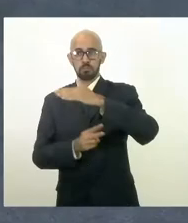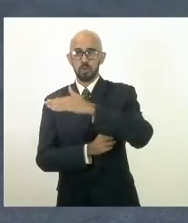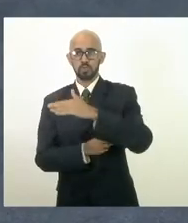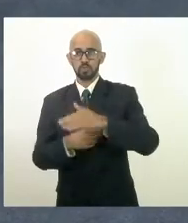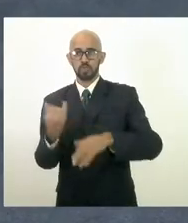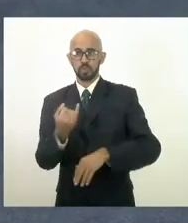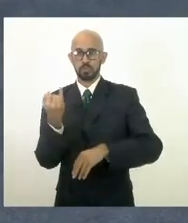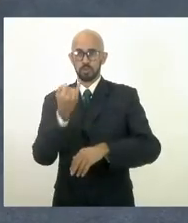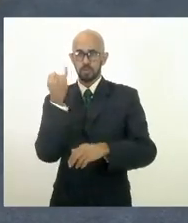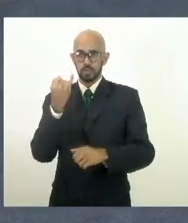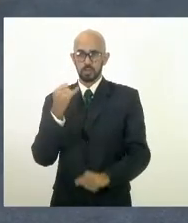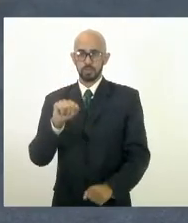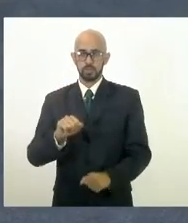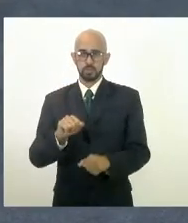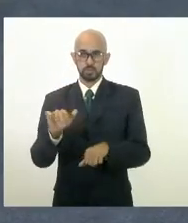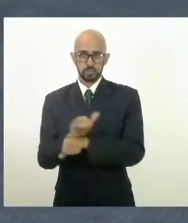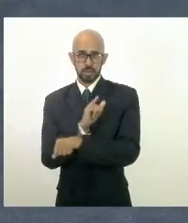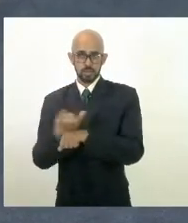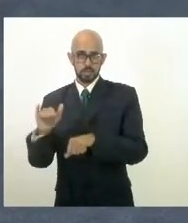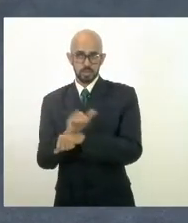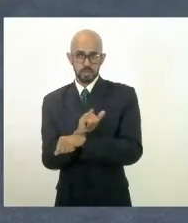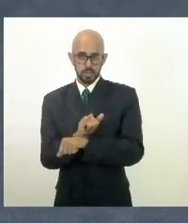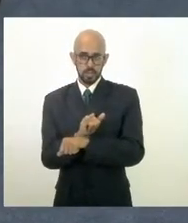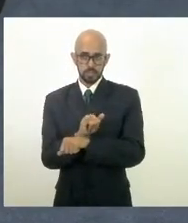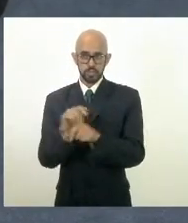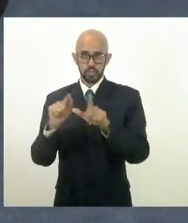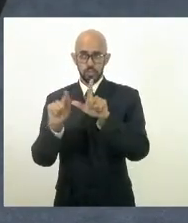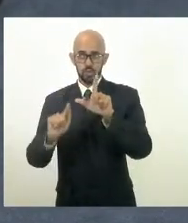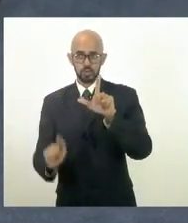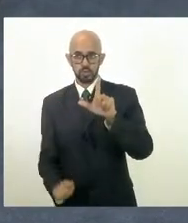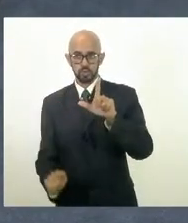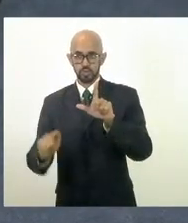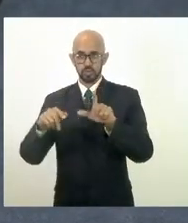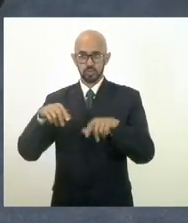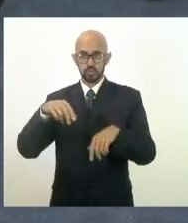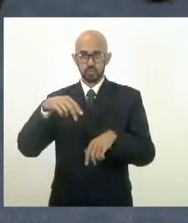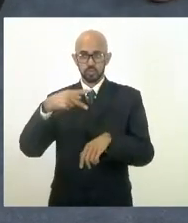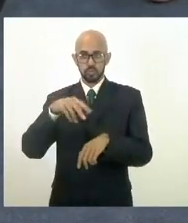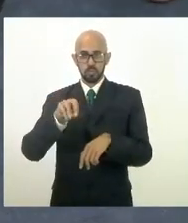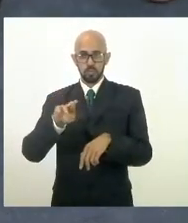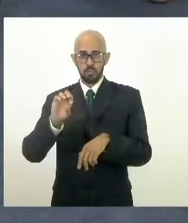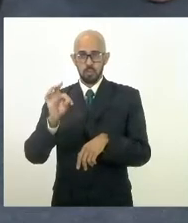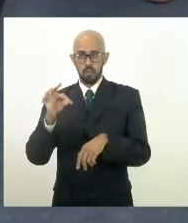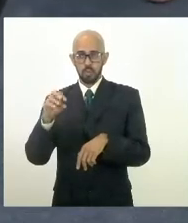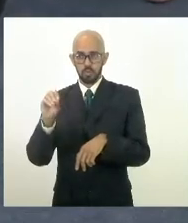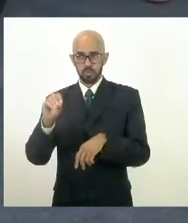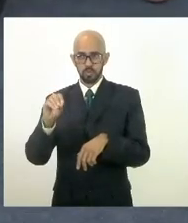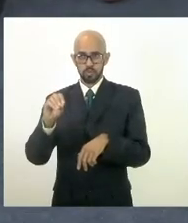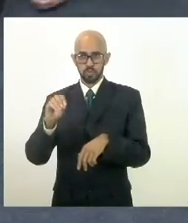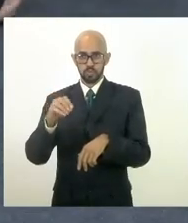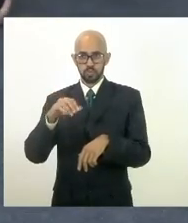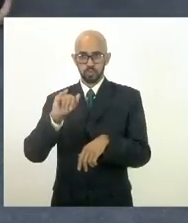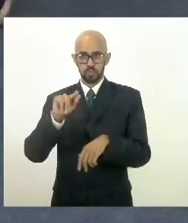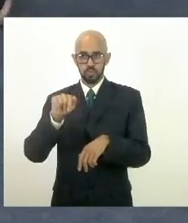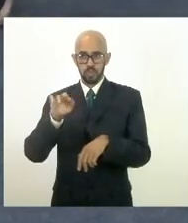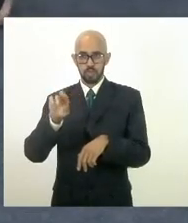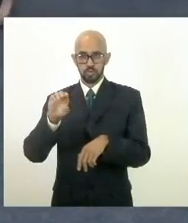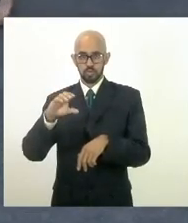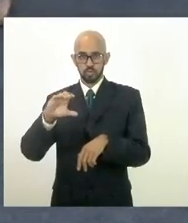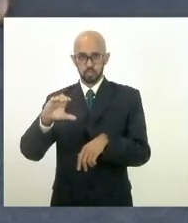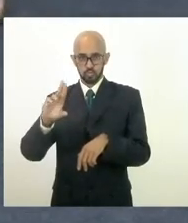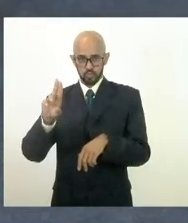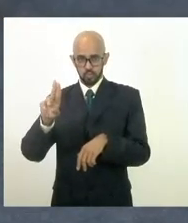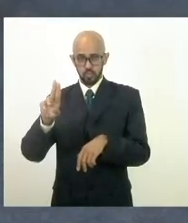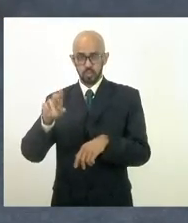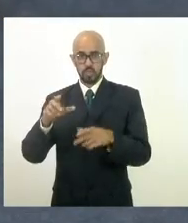para a questão estratégica e logística do Porto do Açú liga dois municípios e nós vamos